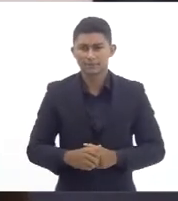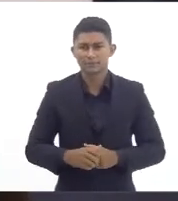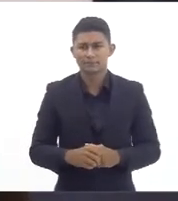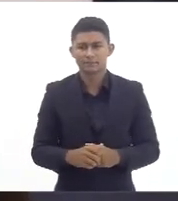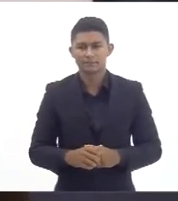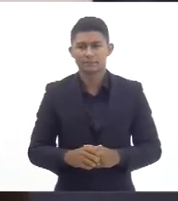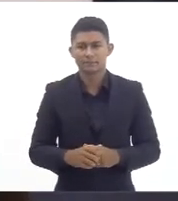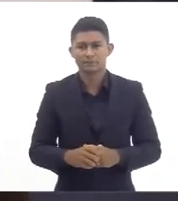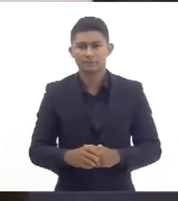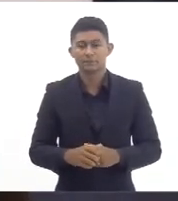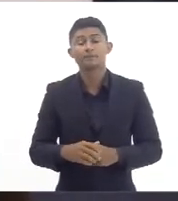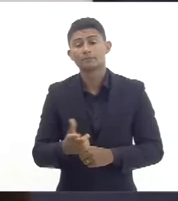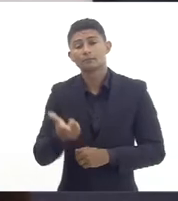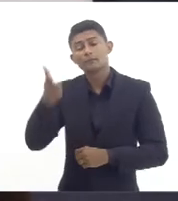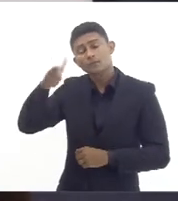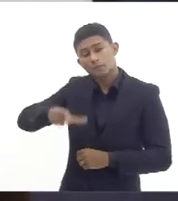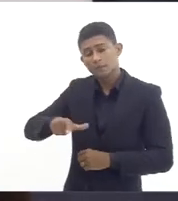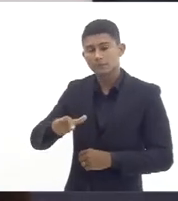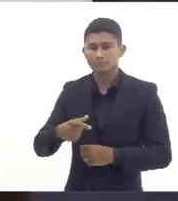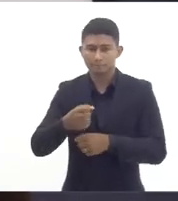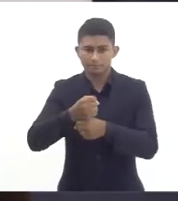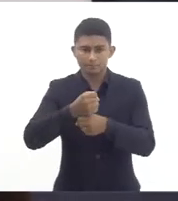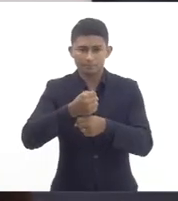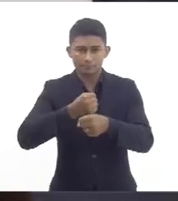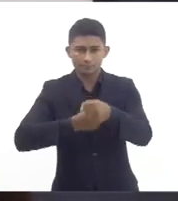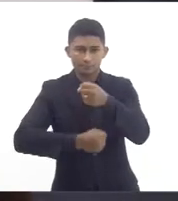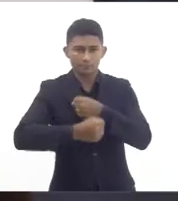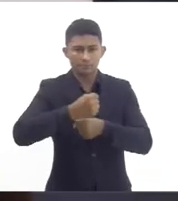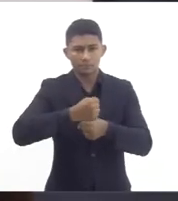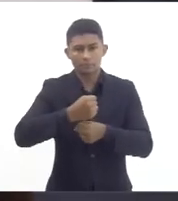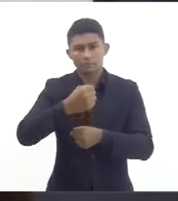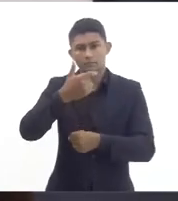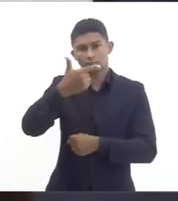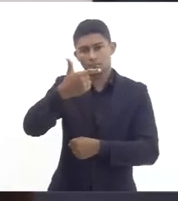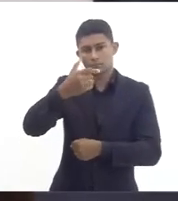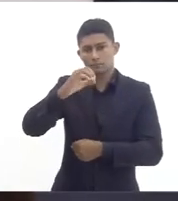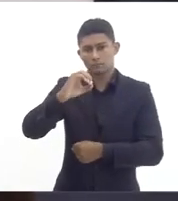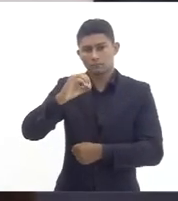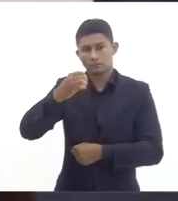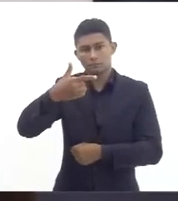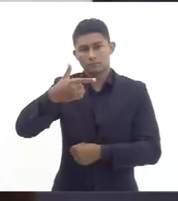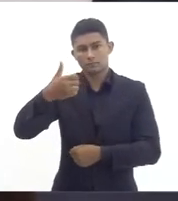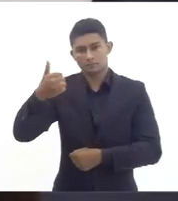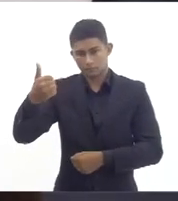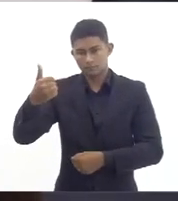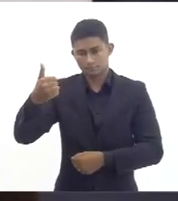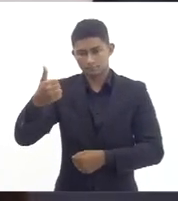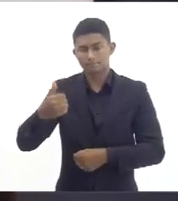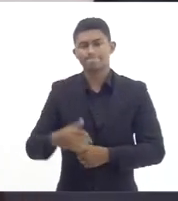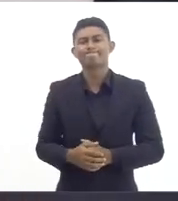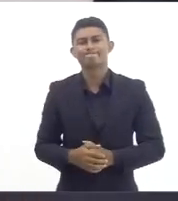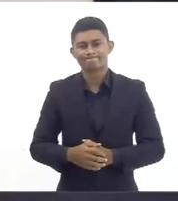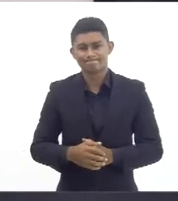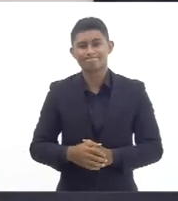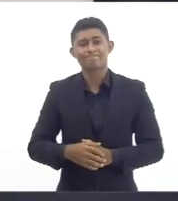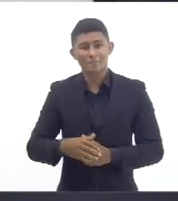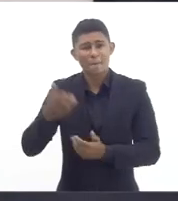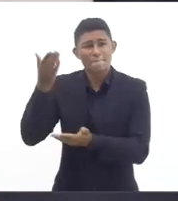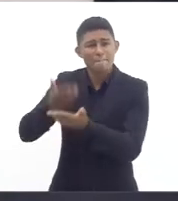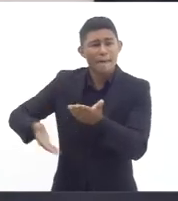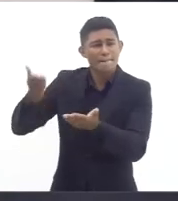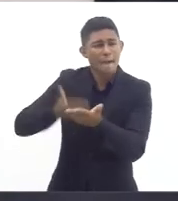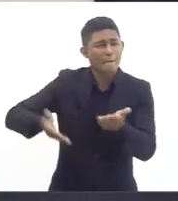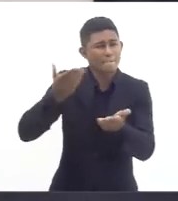eu queria apontar que em 2021 a gente perdeu 30 mil